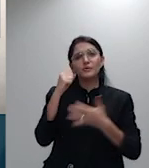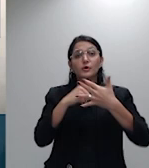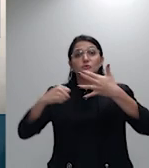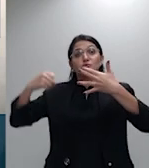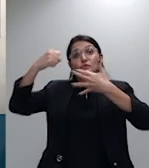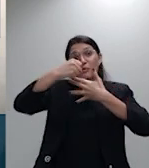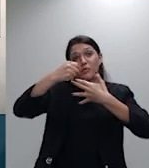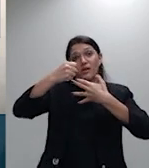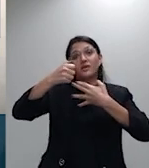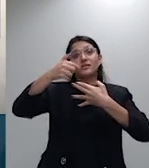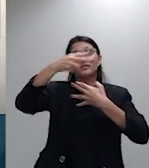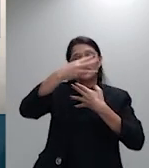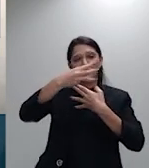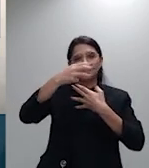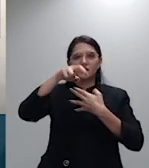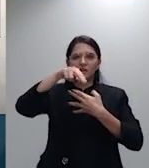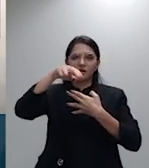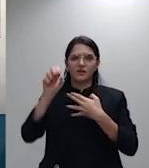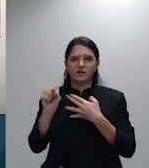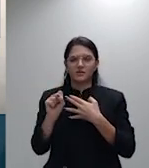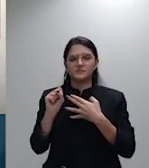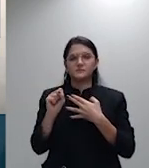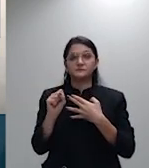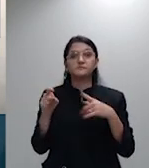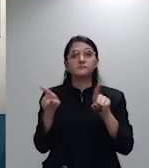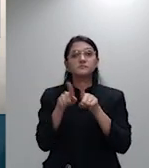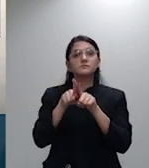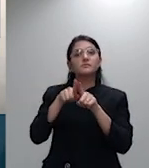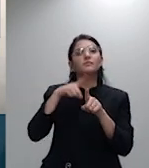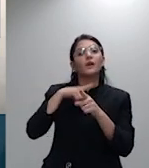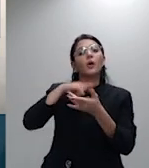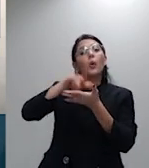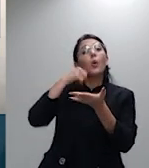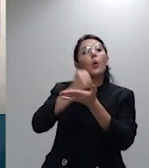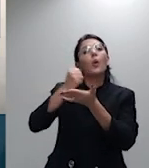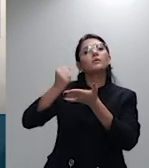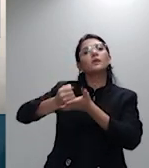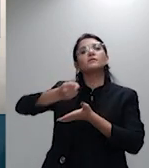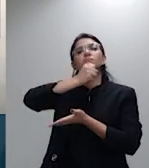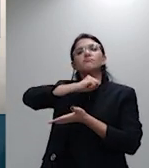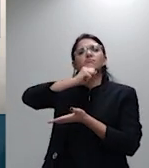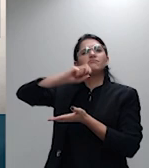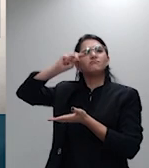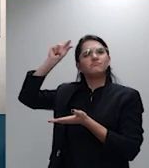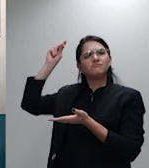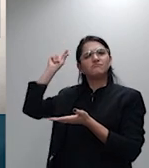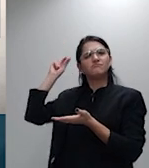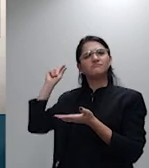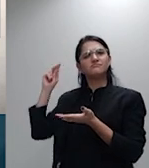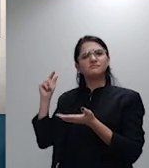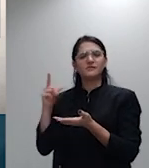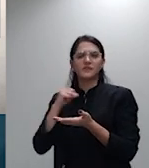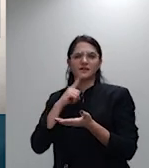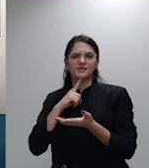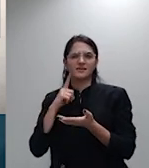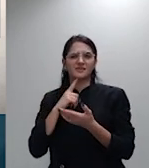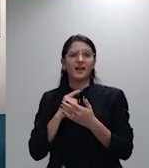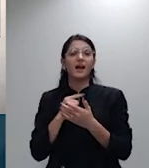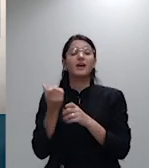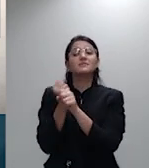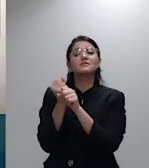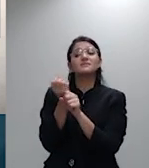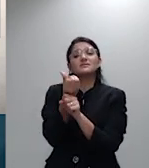no caso dos contratos antigos nos reajustes acima de 60 anos que a cláusula seria